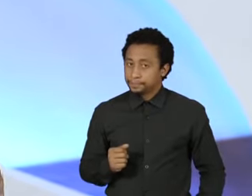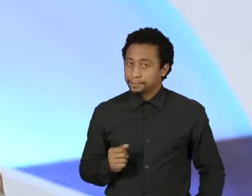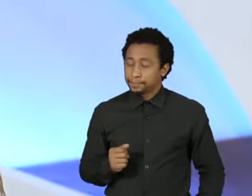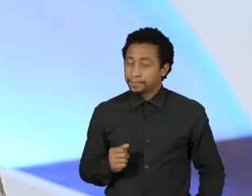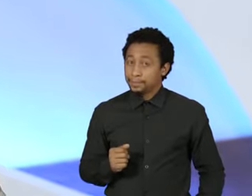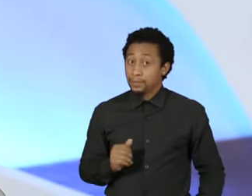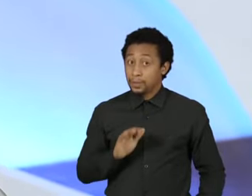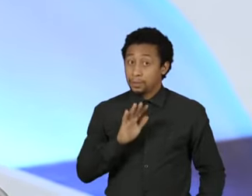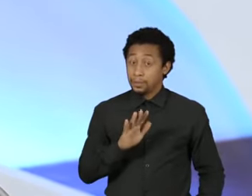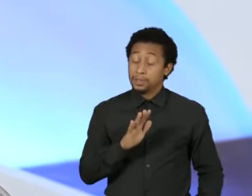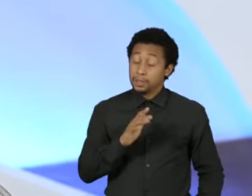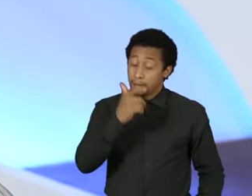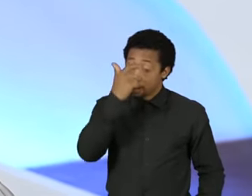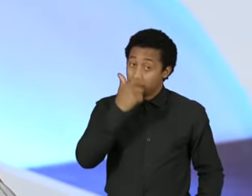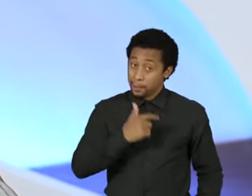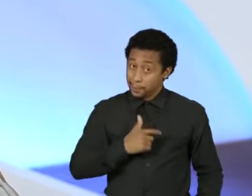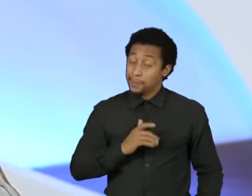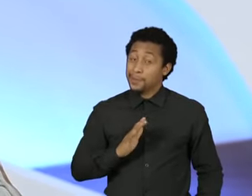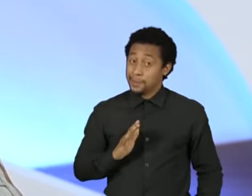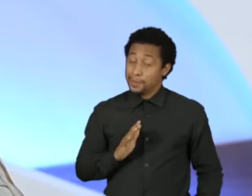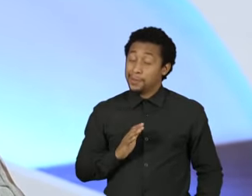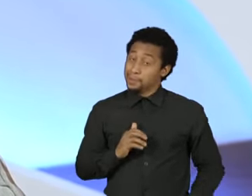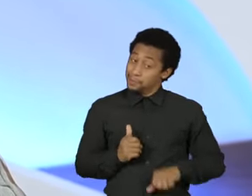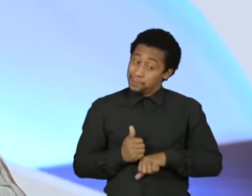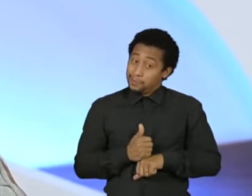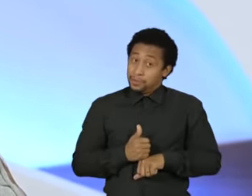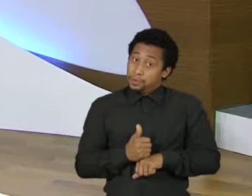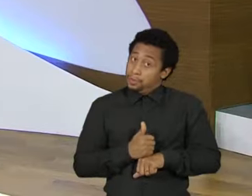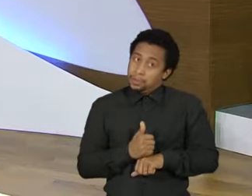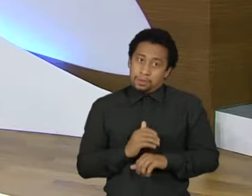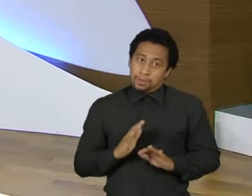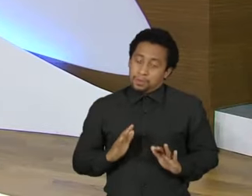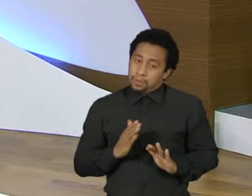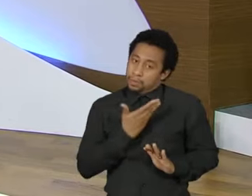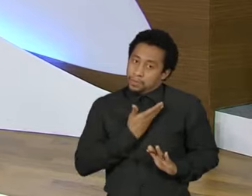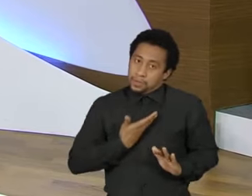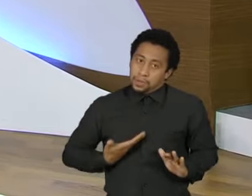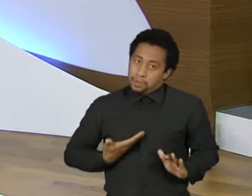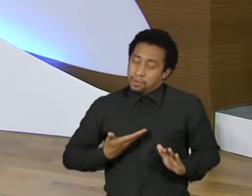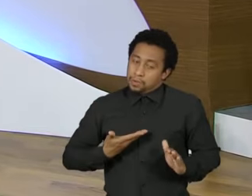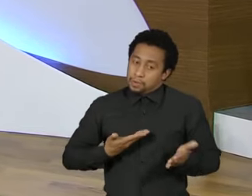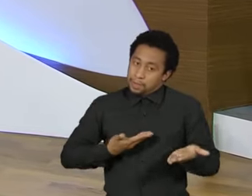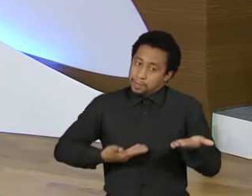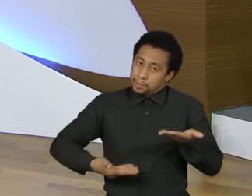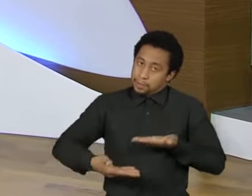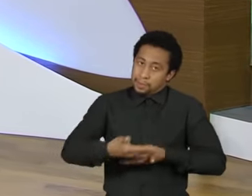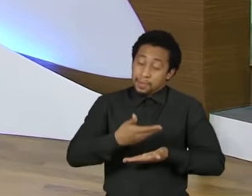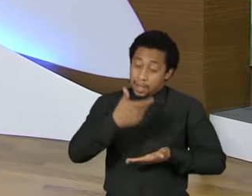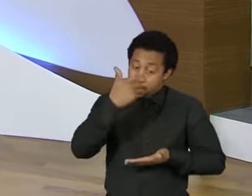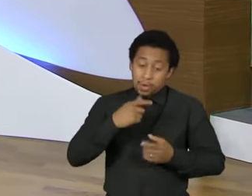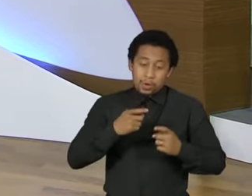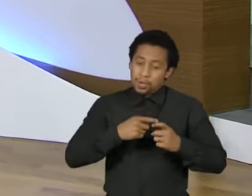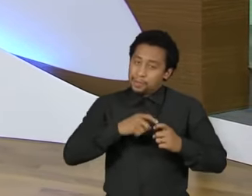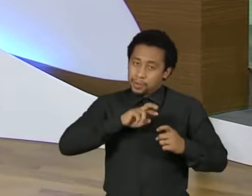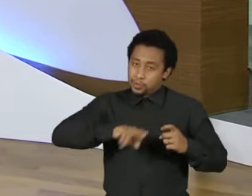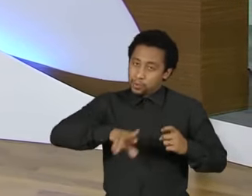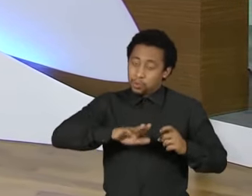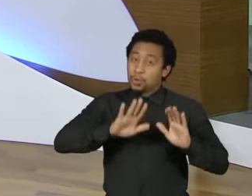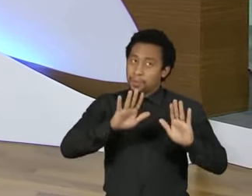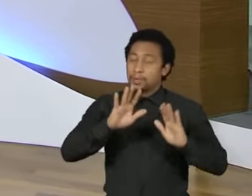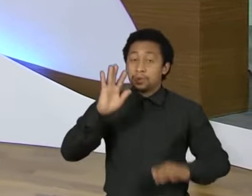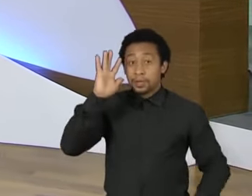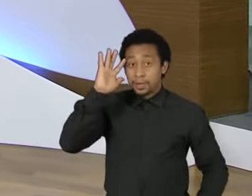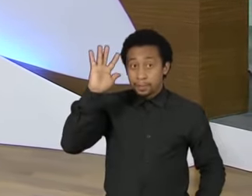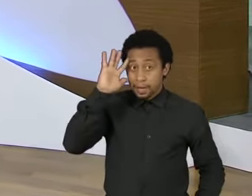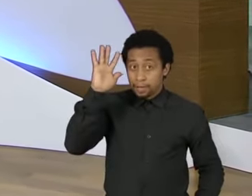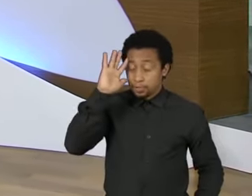Mas eu, como sou um negociador, eu não sou médico, mas eu prescrevo uma coisa aqui, ouso